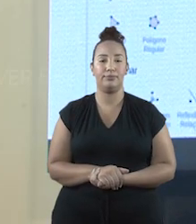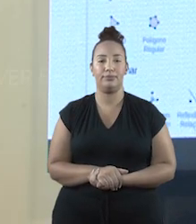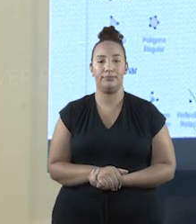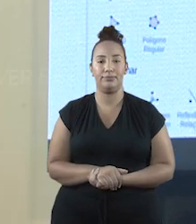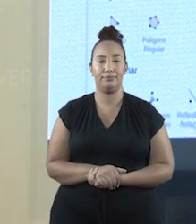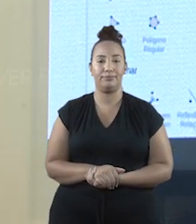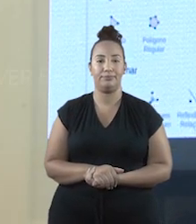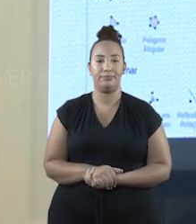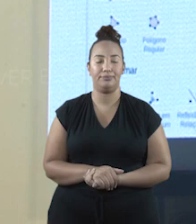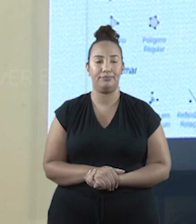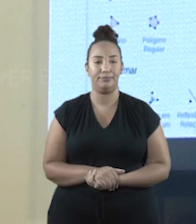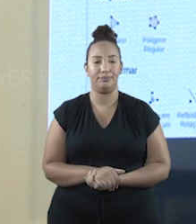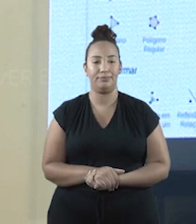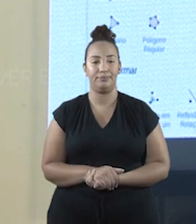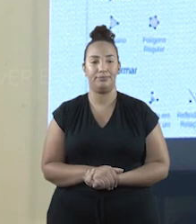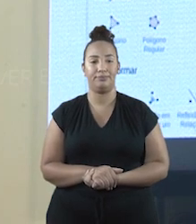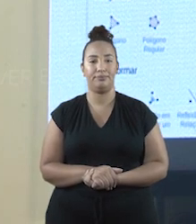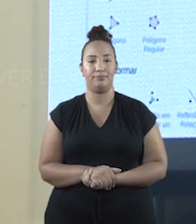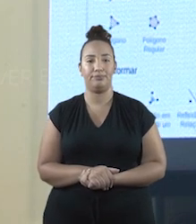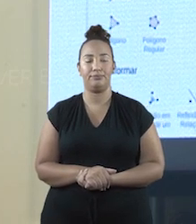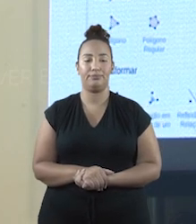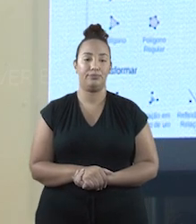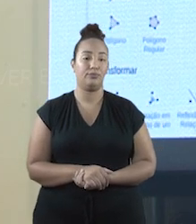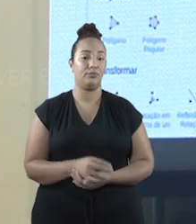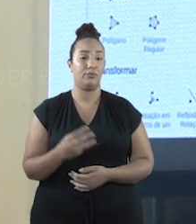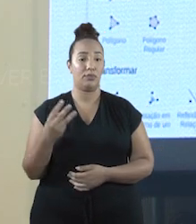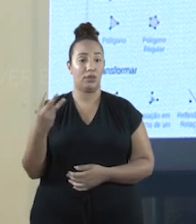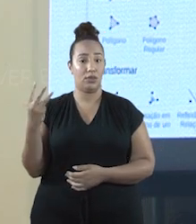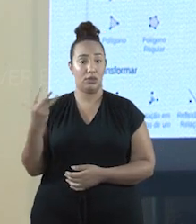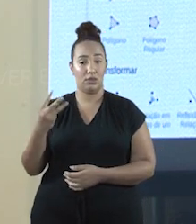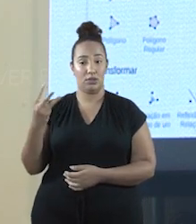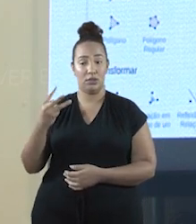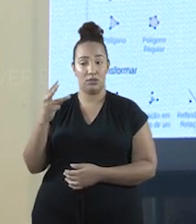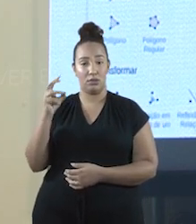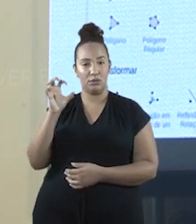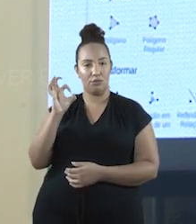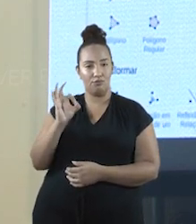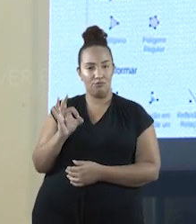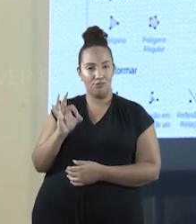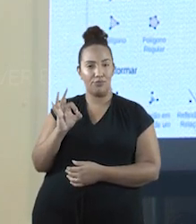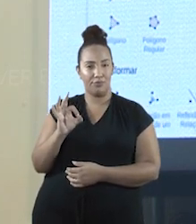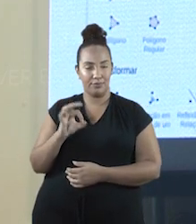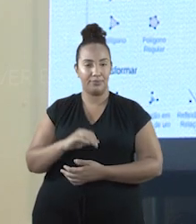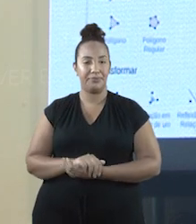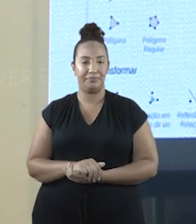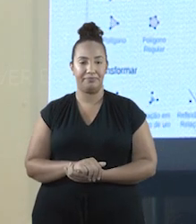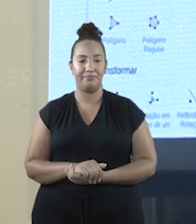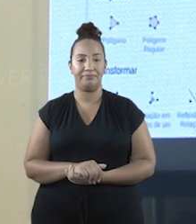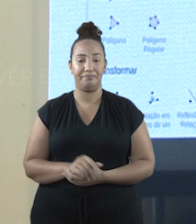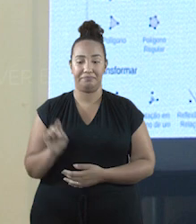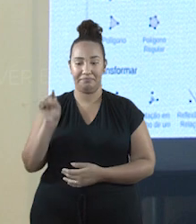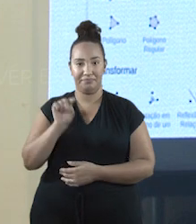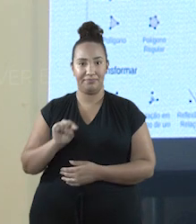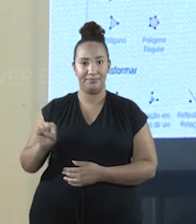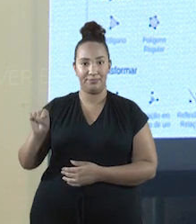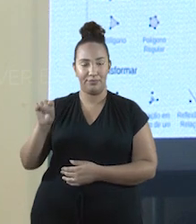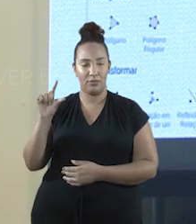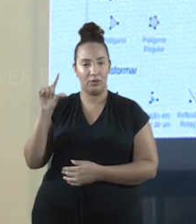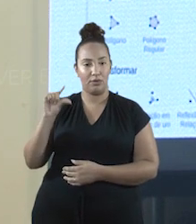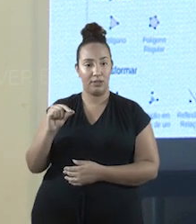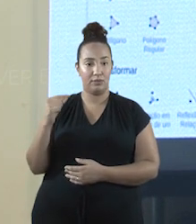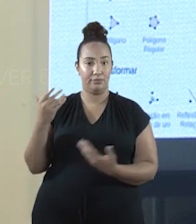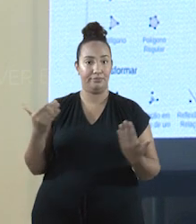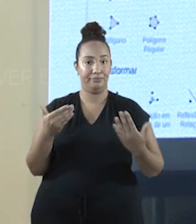o terceiro e menor círculo vai aparecer. Bom, temos os três